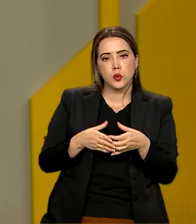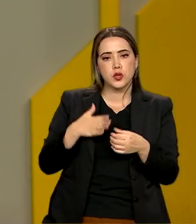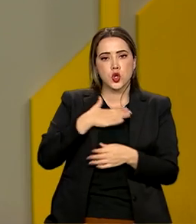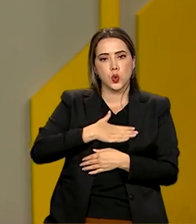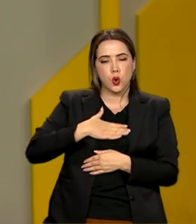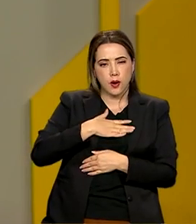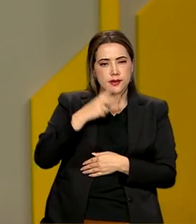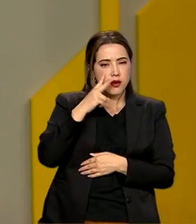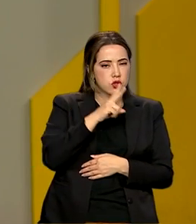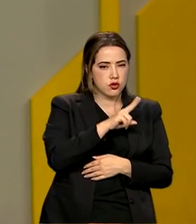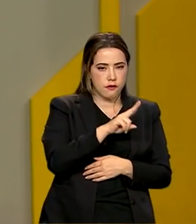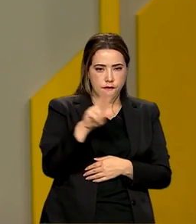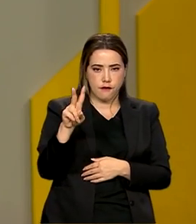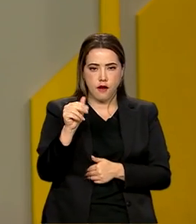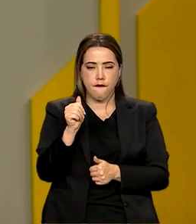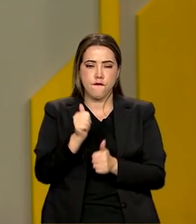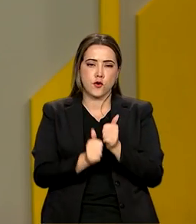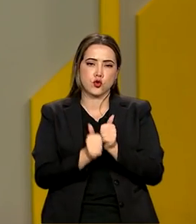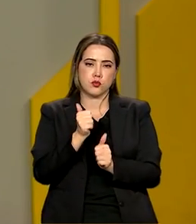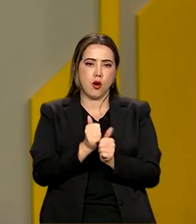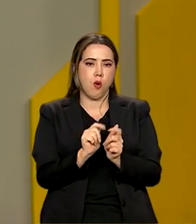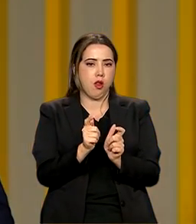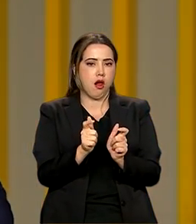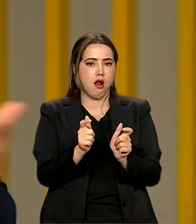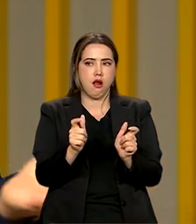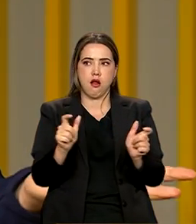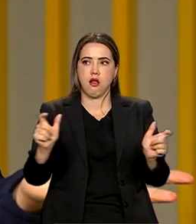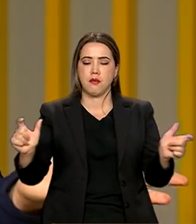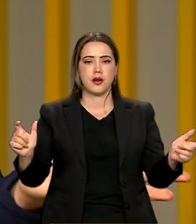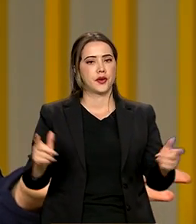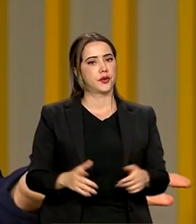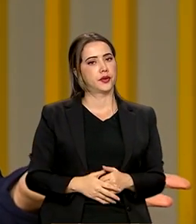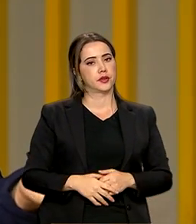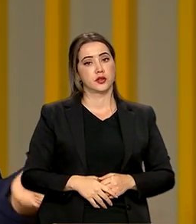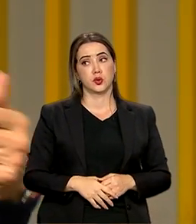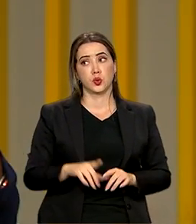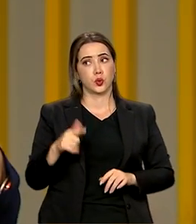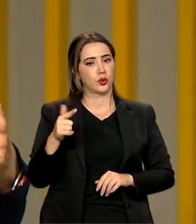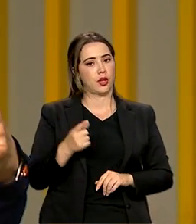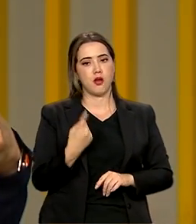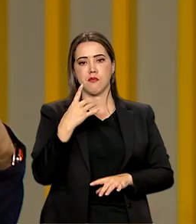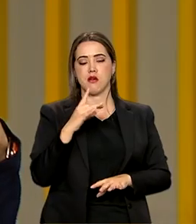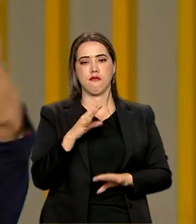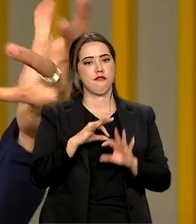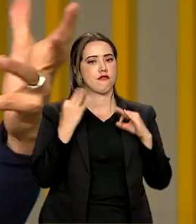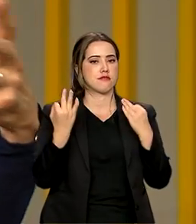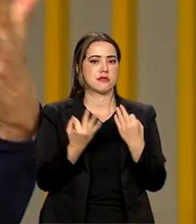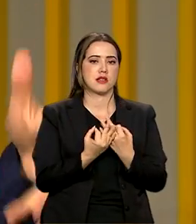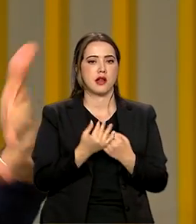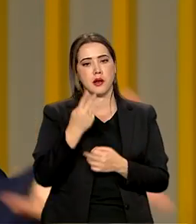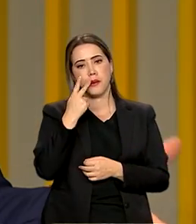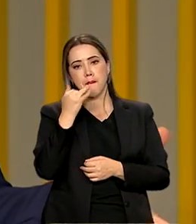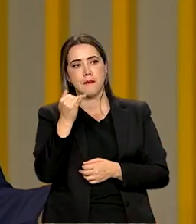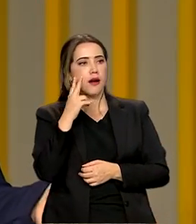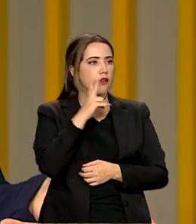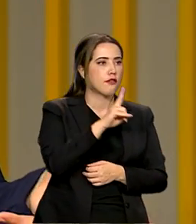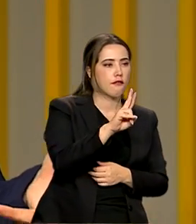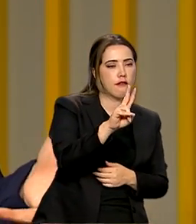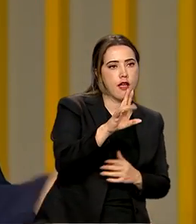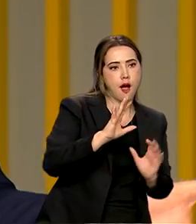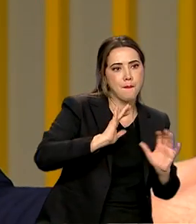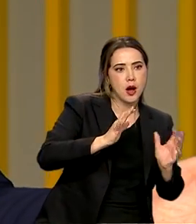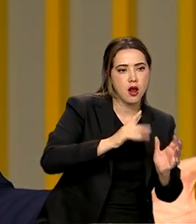muito maior. Não existe nenhuma família que o pai não role a bola